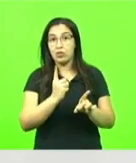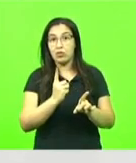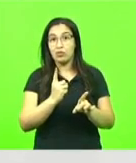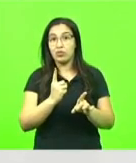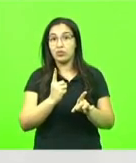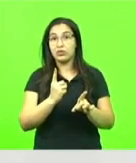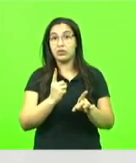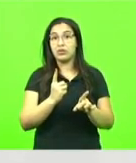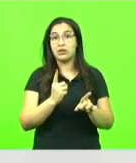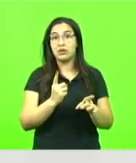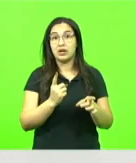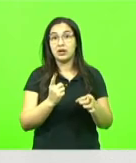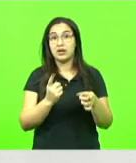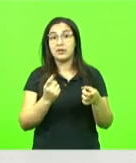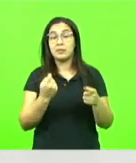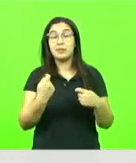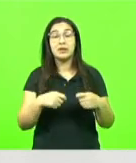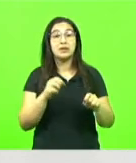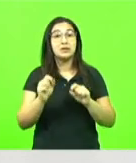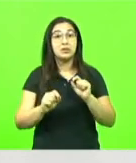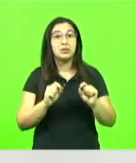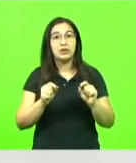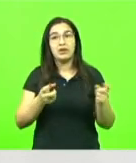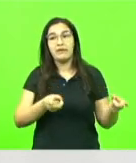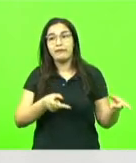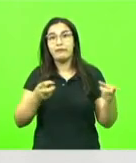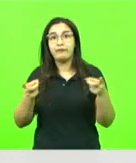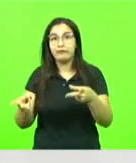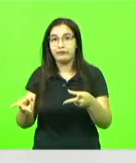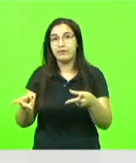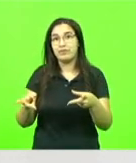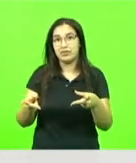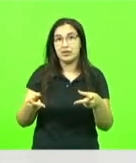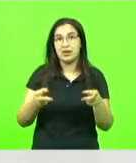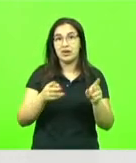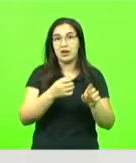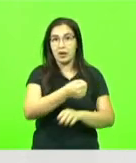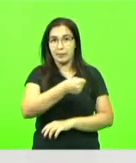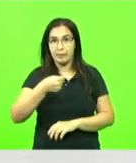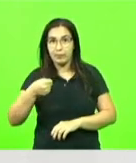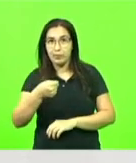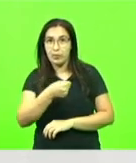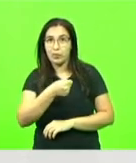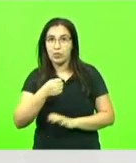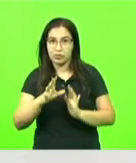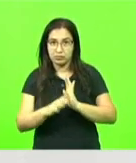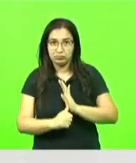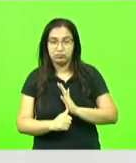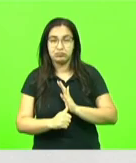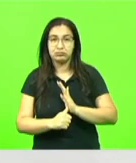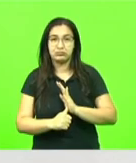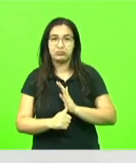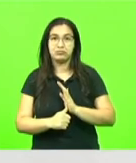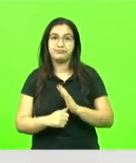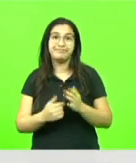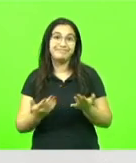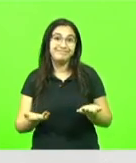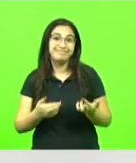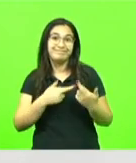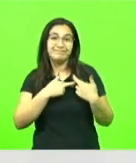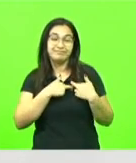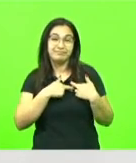arrancar o portão, ele tem que vender esse portão para alguém. Então, também fica uma responsabilidade em cima do executivo daquele